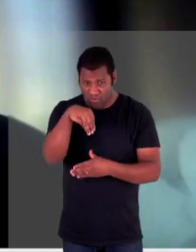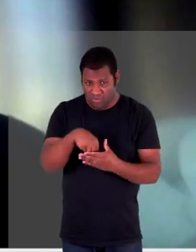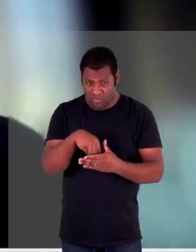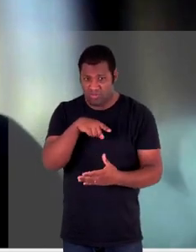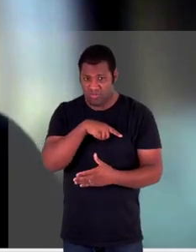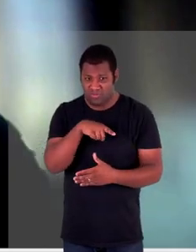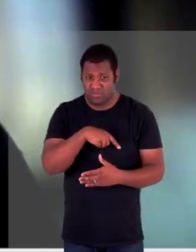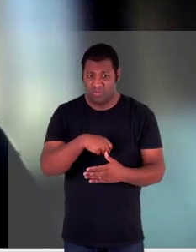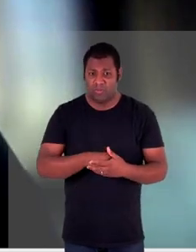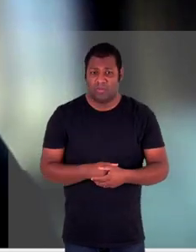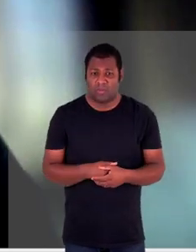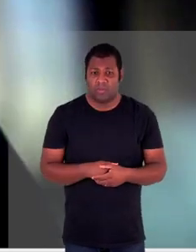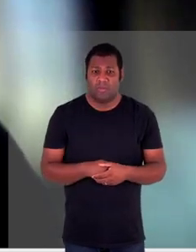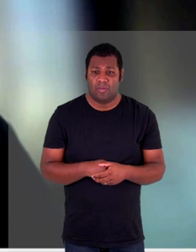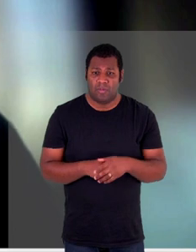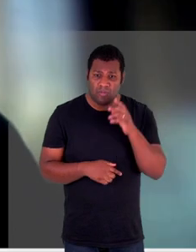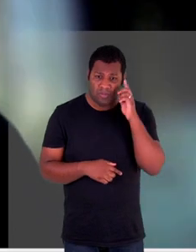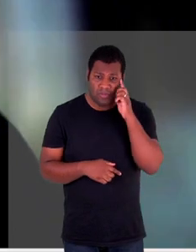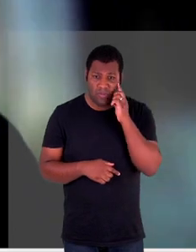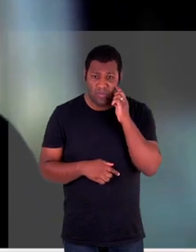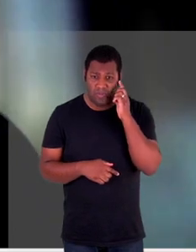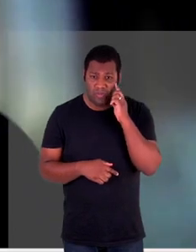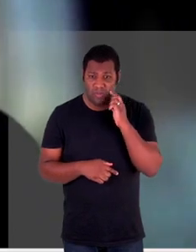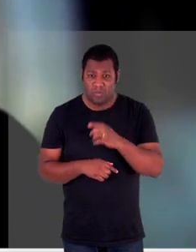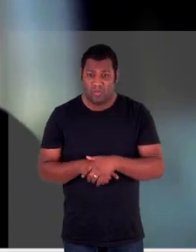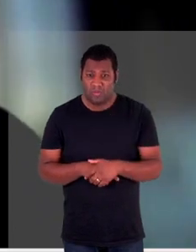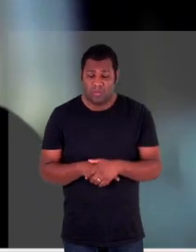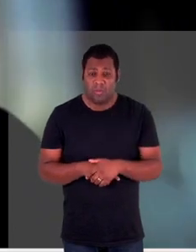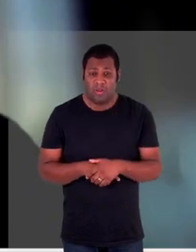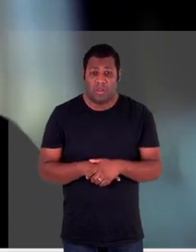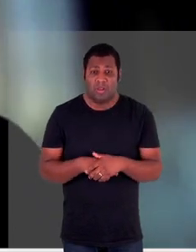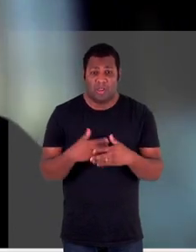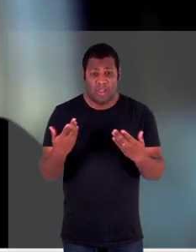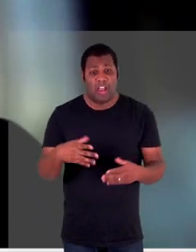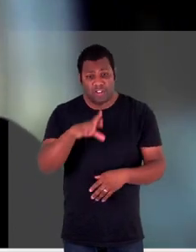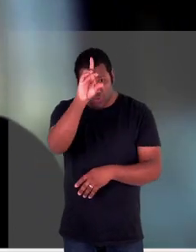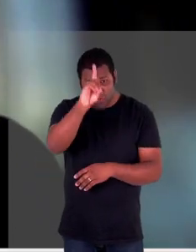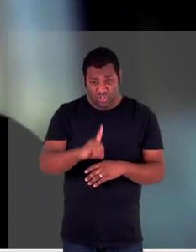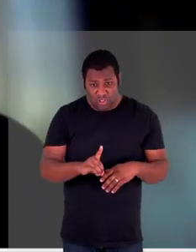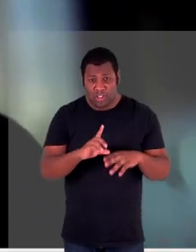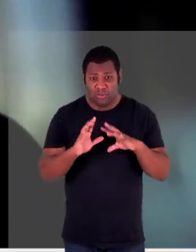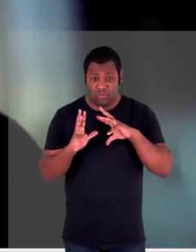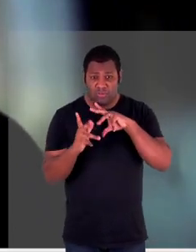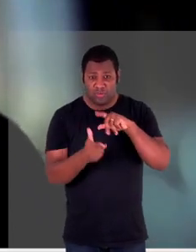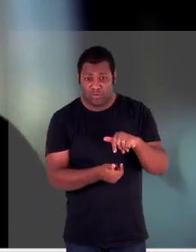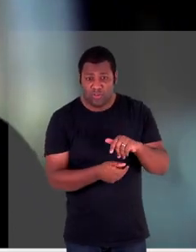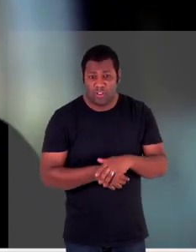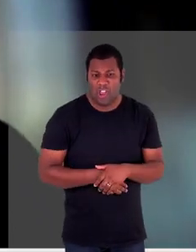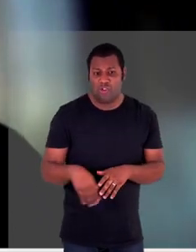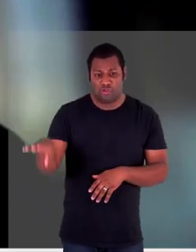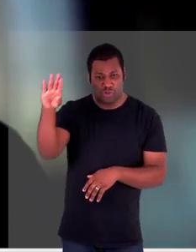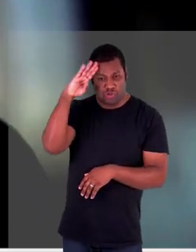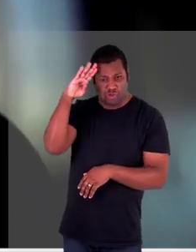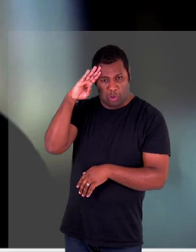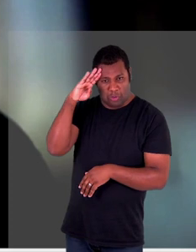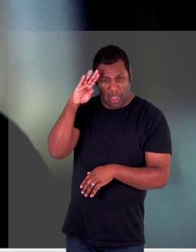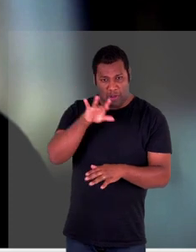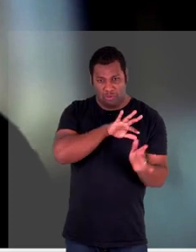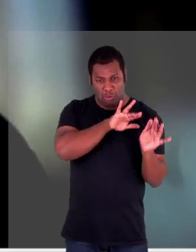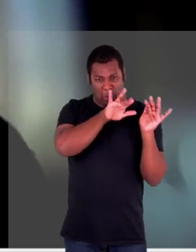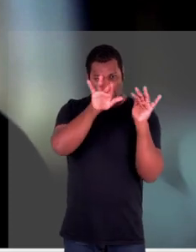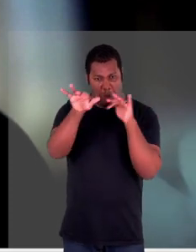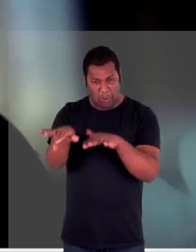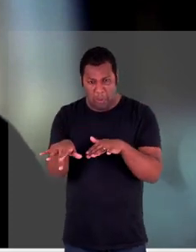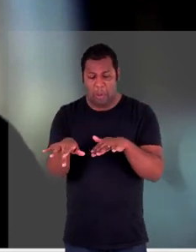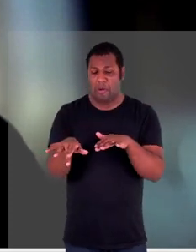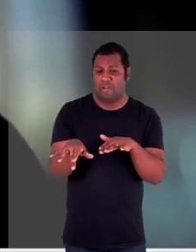escolas para quem sabe claro é uma violação de direito internacional você se refugiar como exército dentro de escolas hospitais e